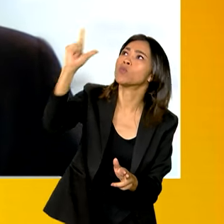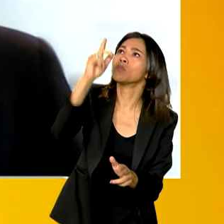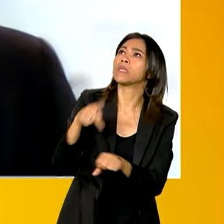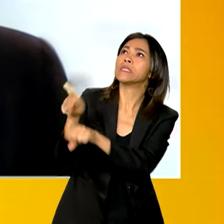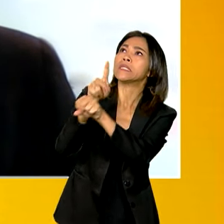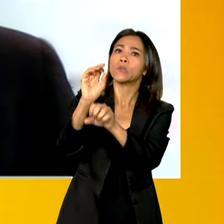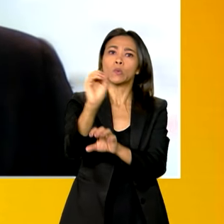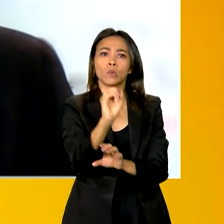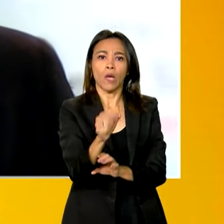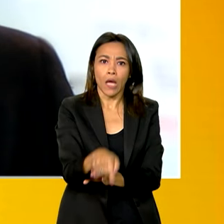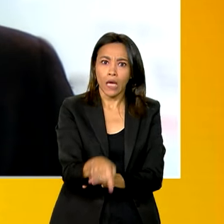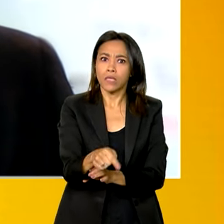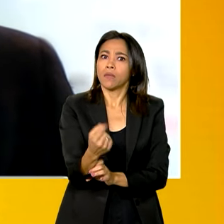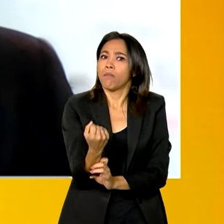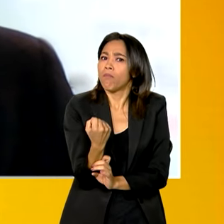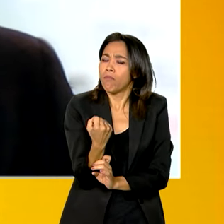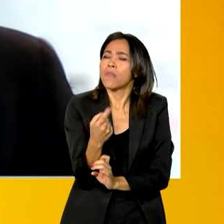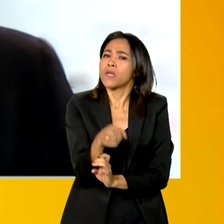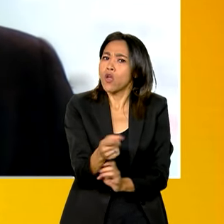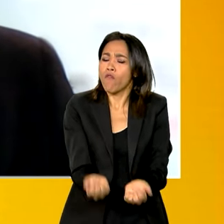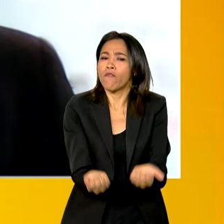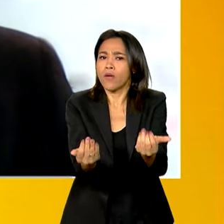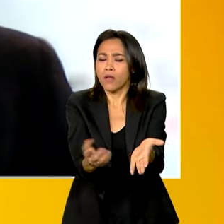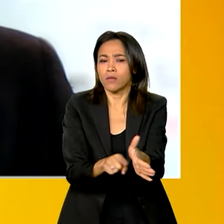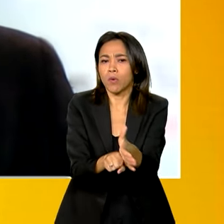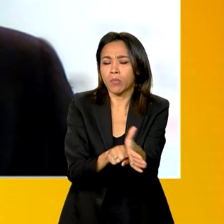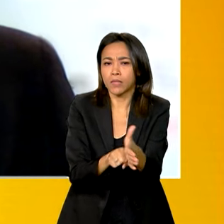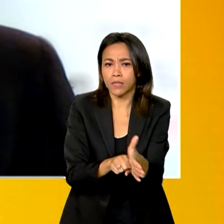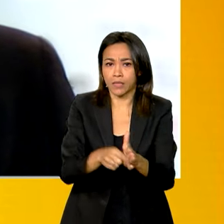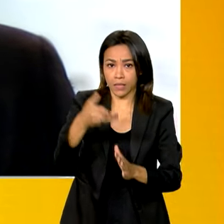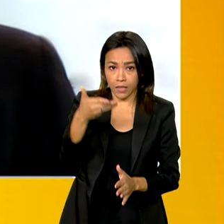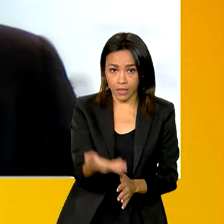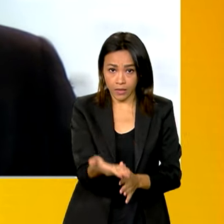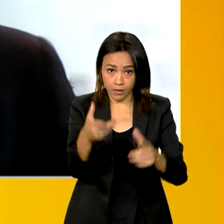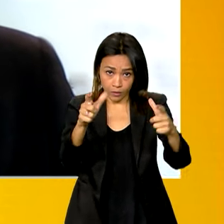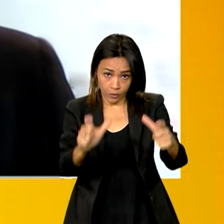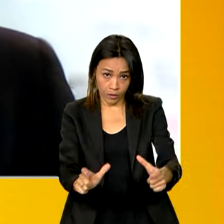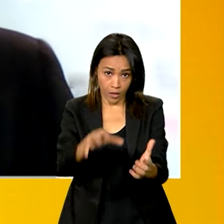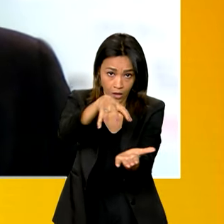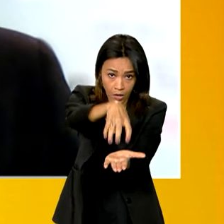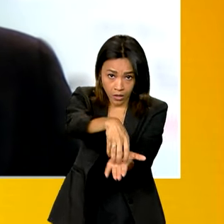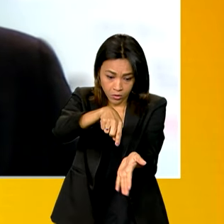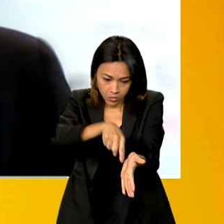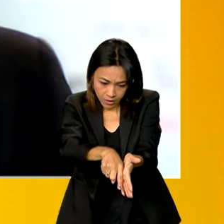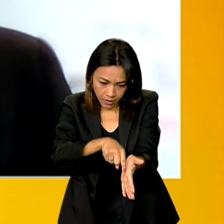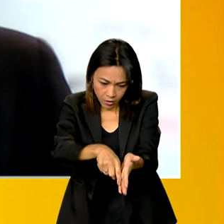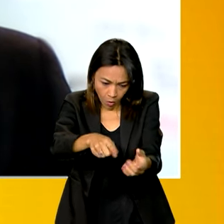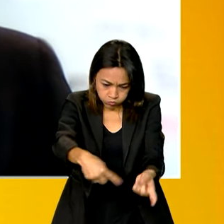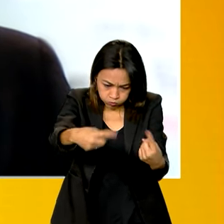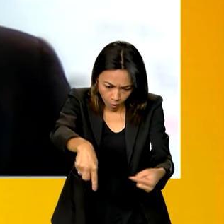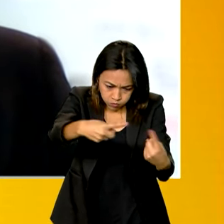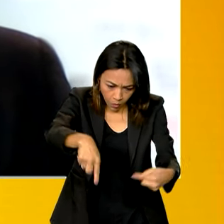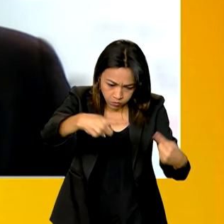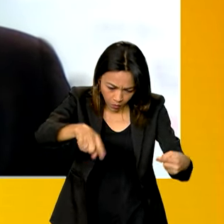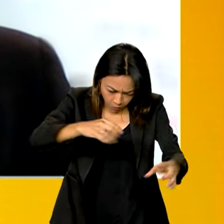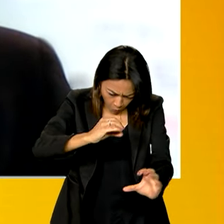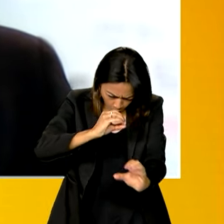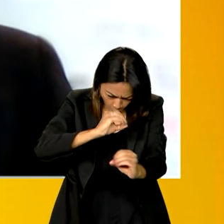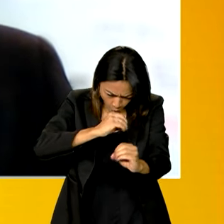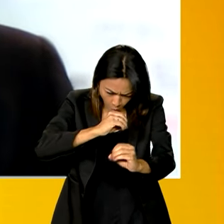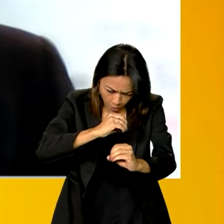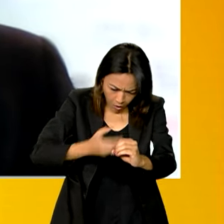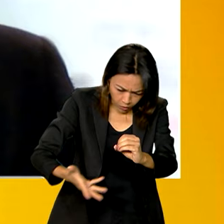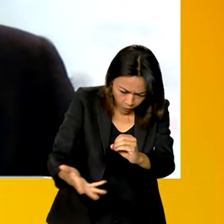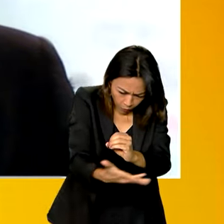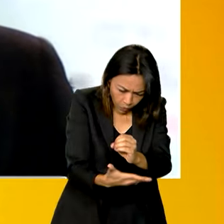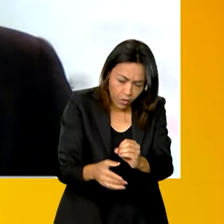possibilidade de pesquisas que ele oferece. O Orion também vai ser uma dessas máquinas de ponta. Então, um laboratório, um